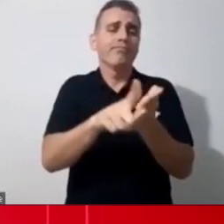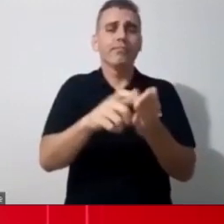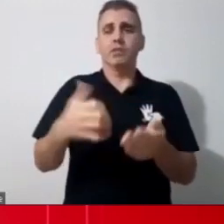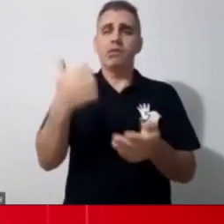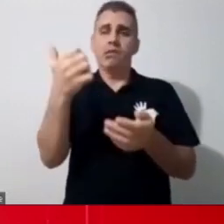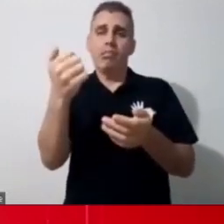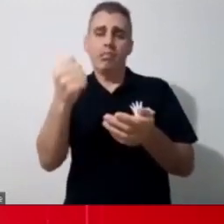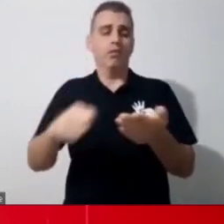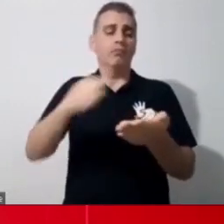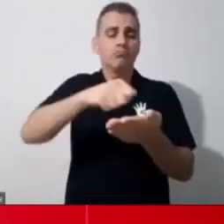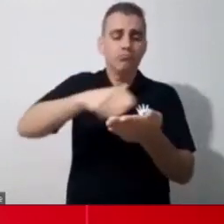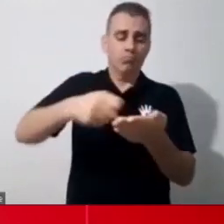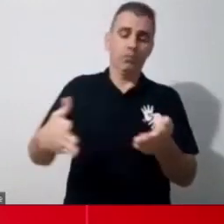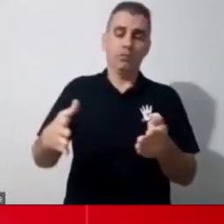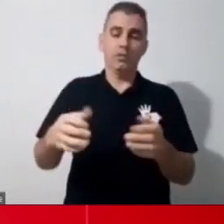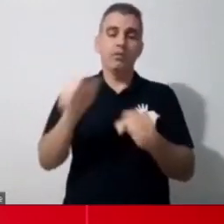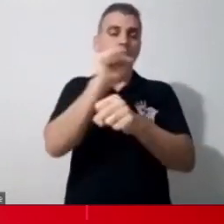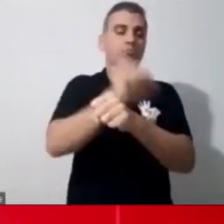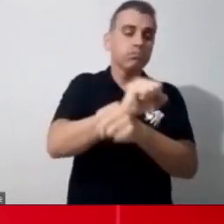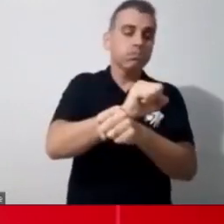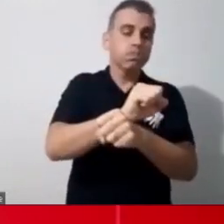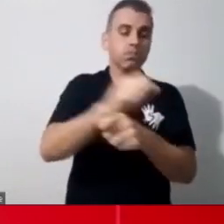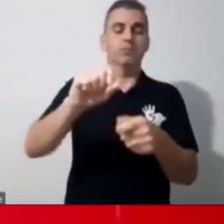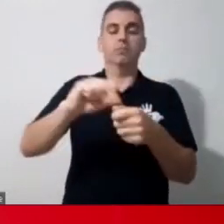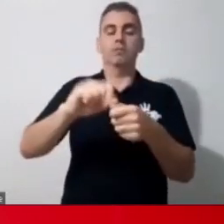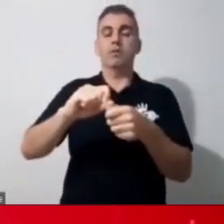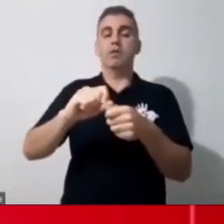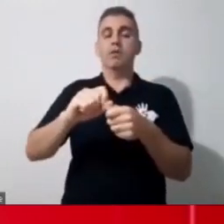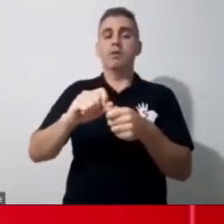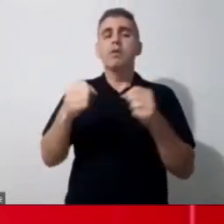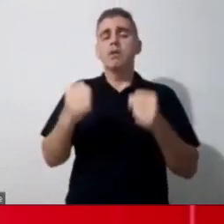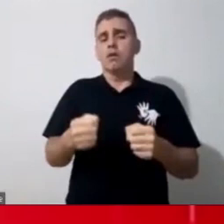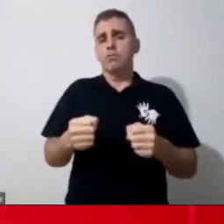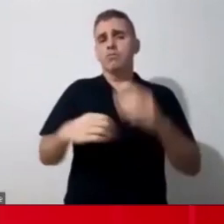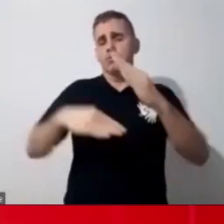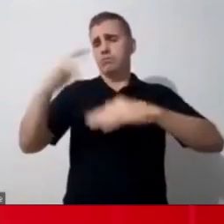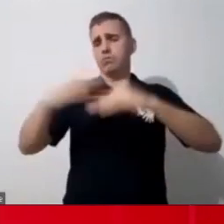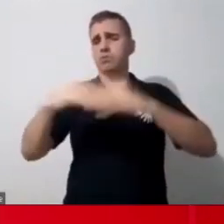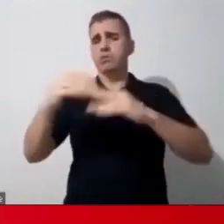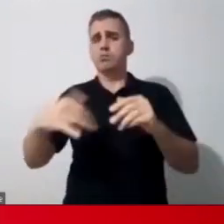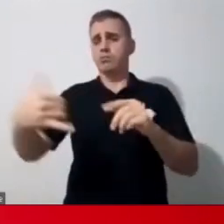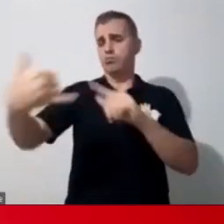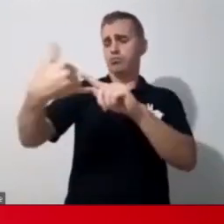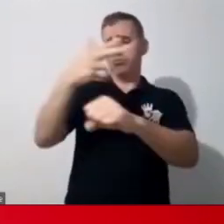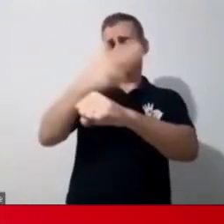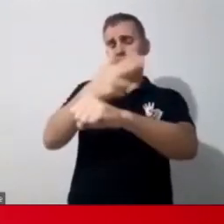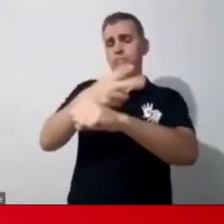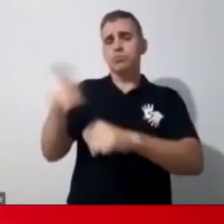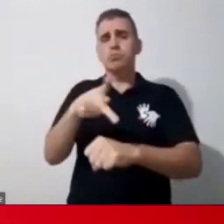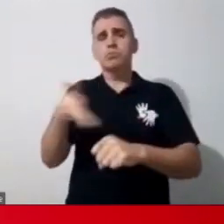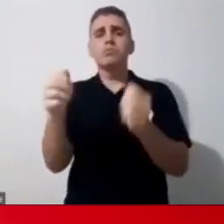parar aquele momento pra fazer. Mas eu posso muito bem fazer ali a atividade pra uma videochamada junto, a professora vai